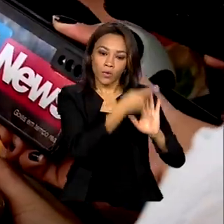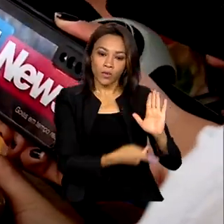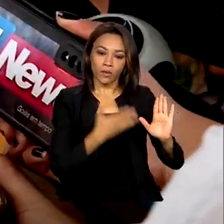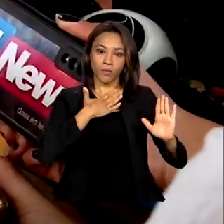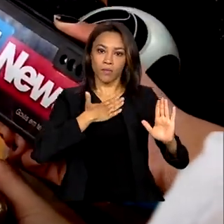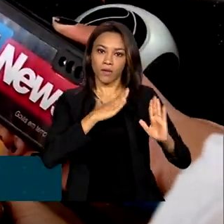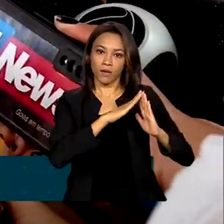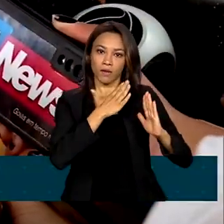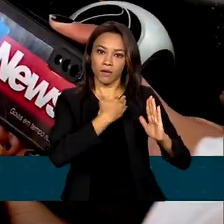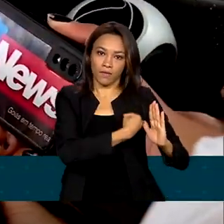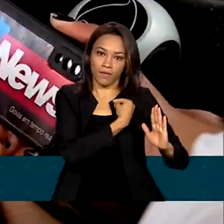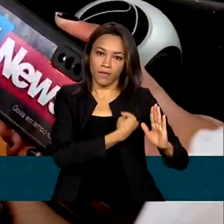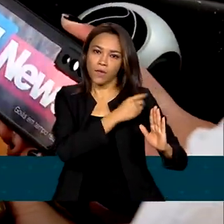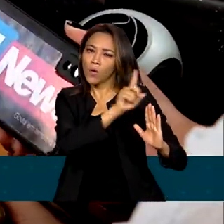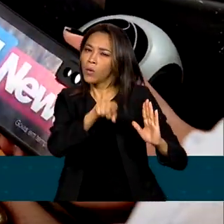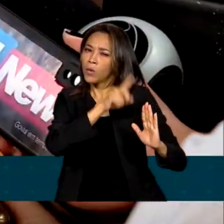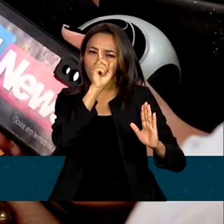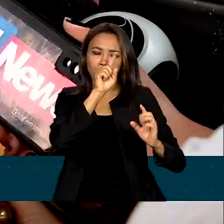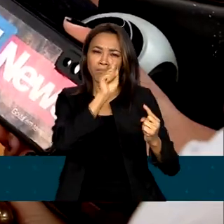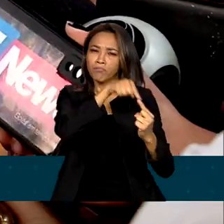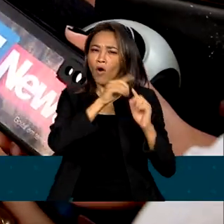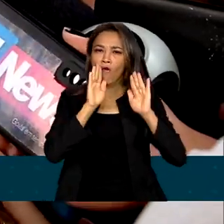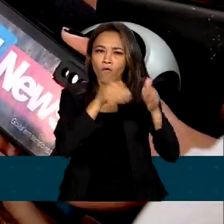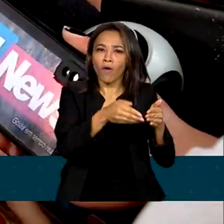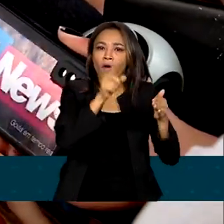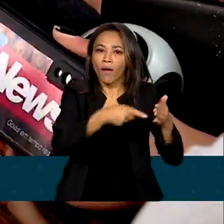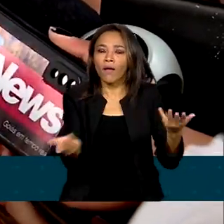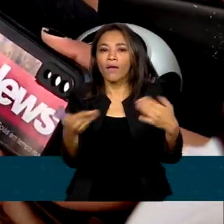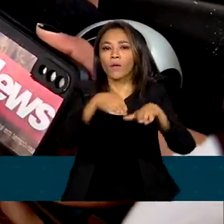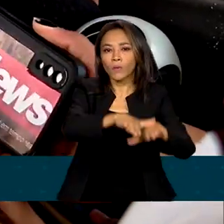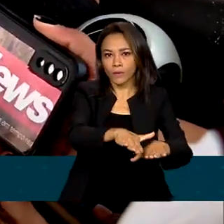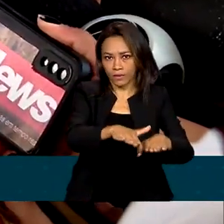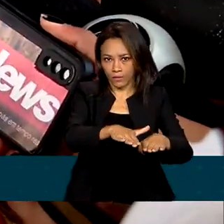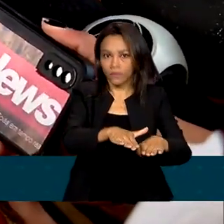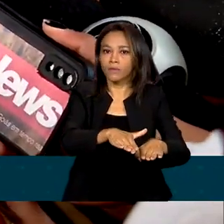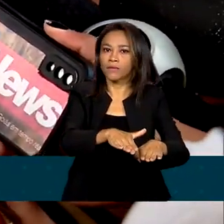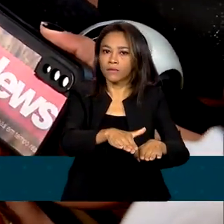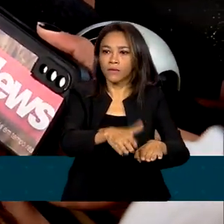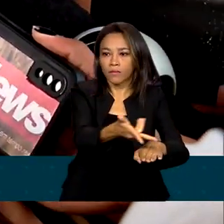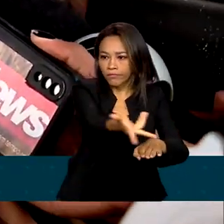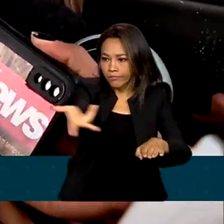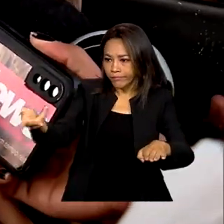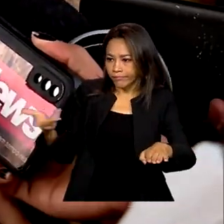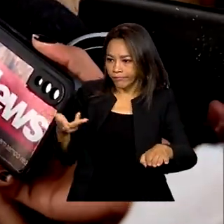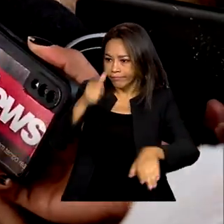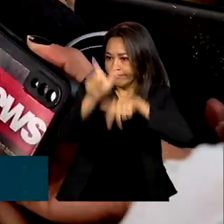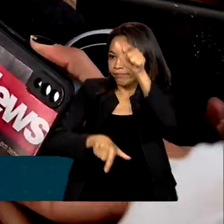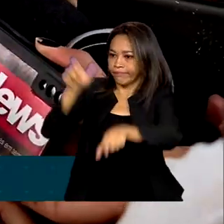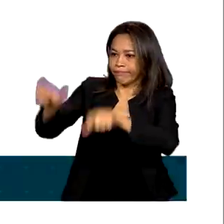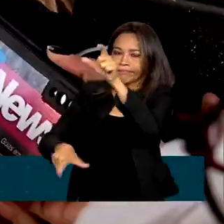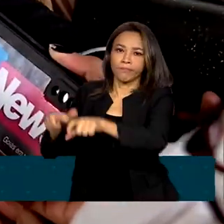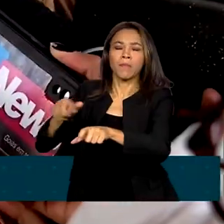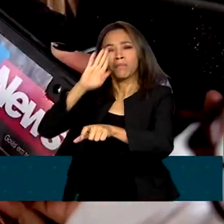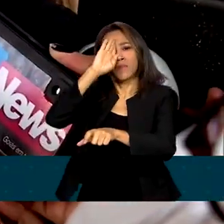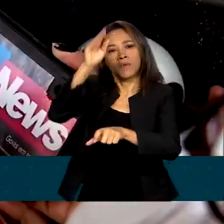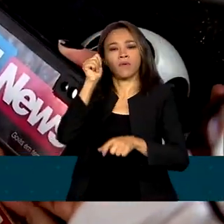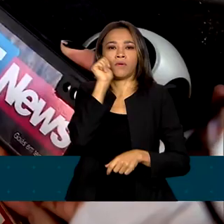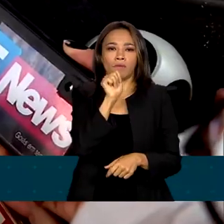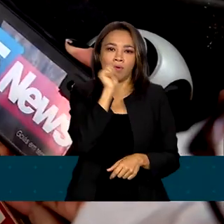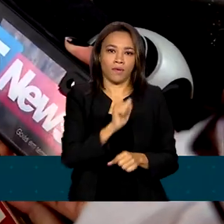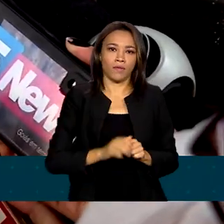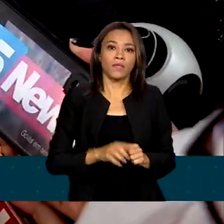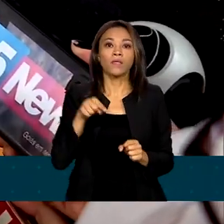Vida tem como uma das prioridades a questão da inclusão do povo, mas principalmente as mulheres, que